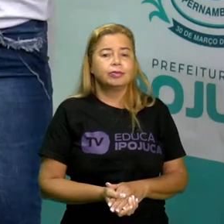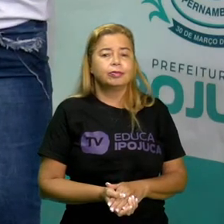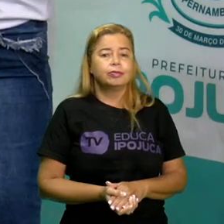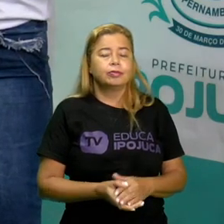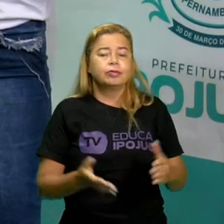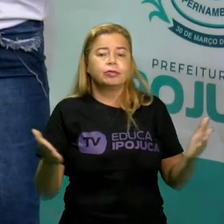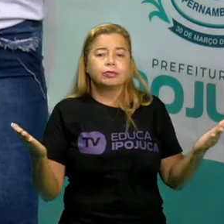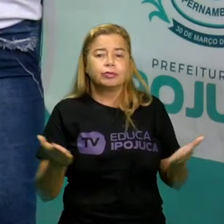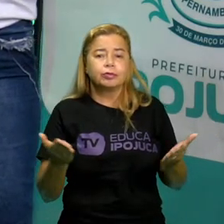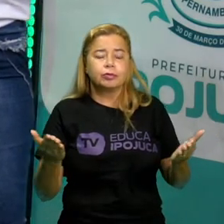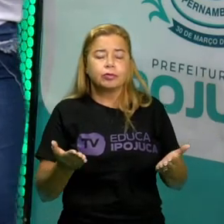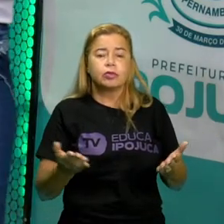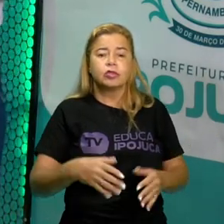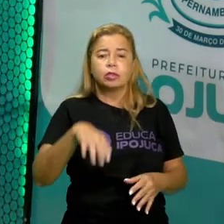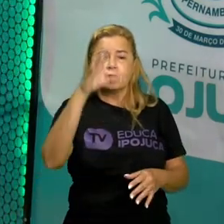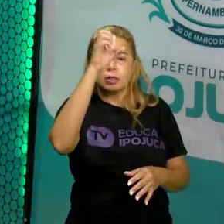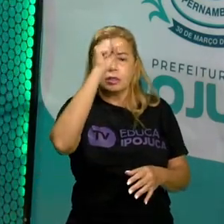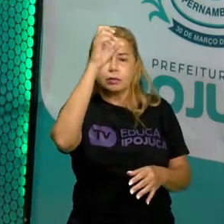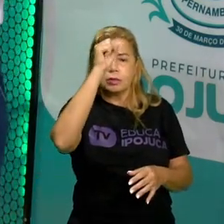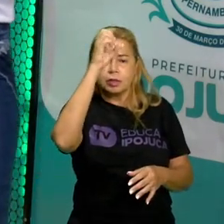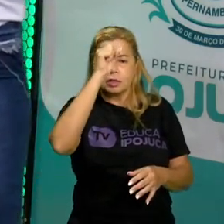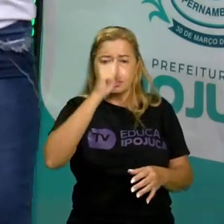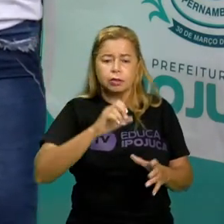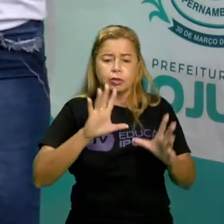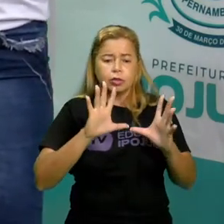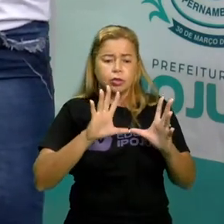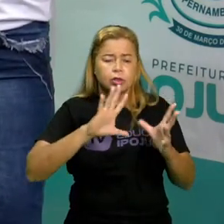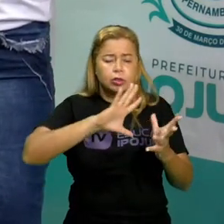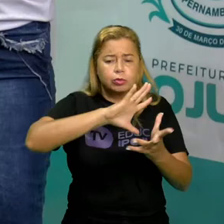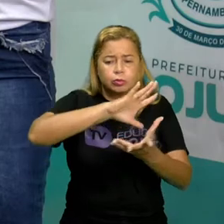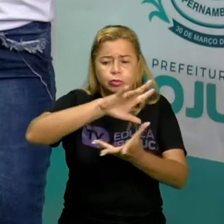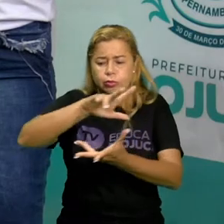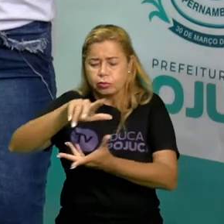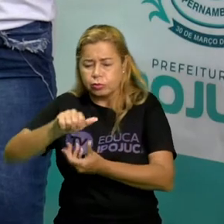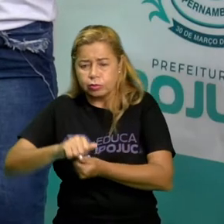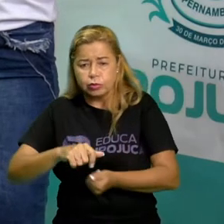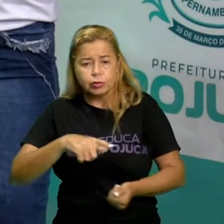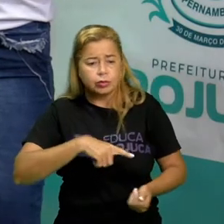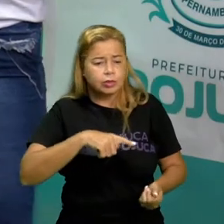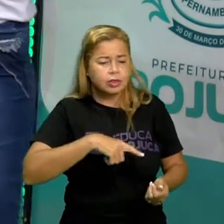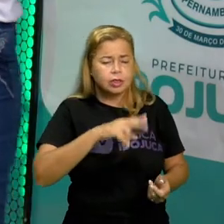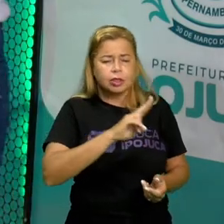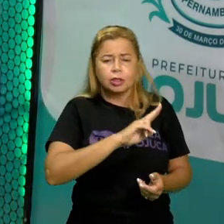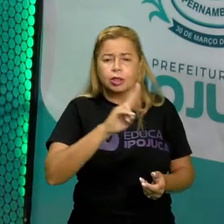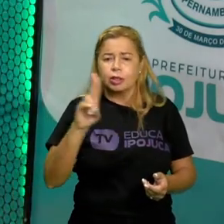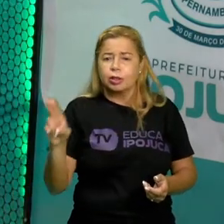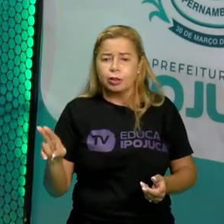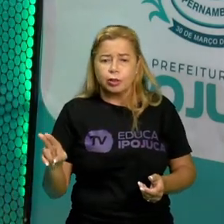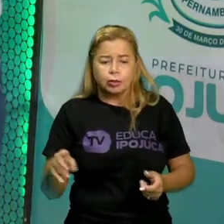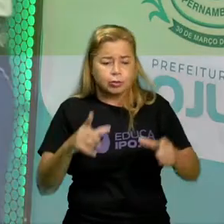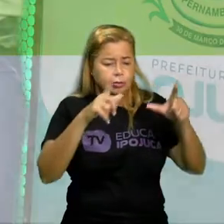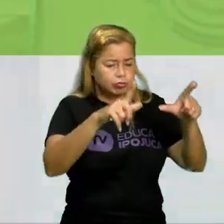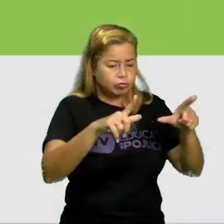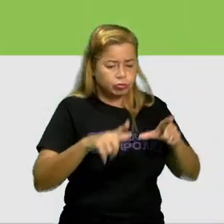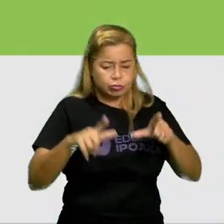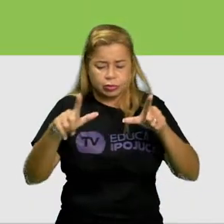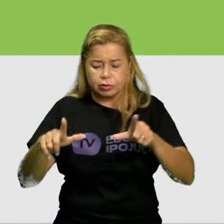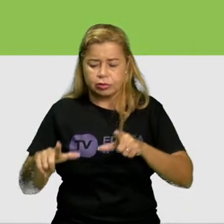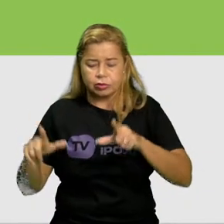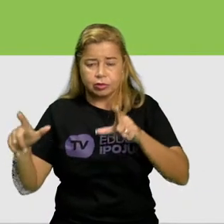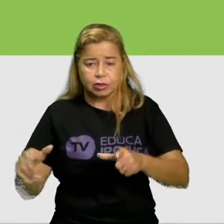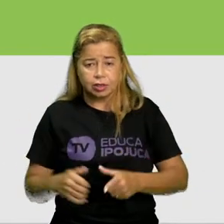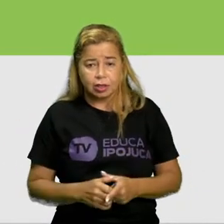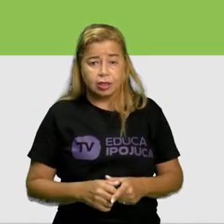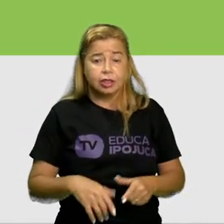e hoje nós aprendemos que o mundo é cheio de nomes por toda parte e que para escrever qualquer palavra